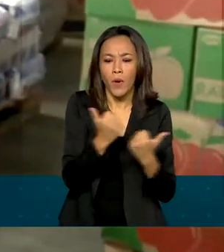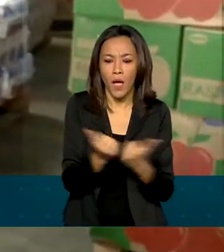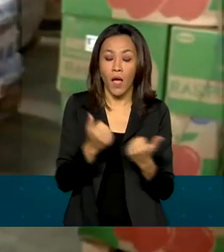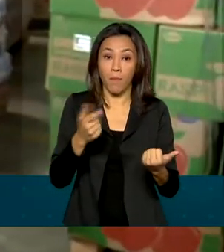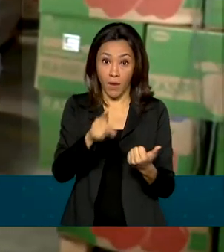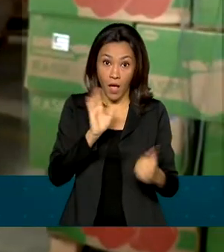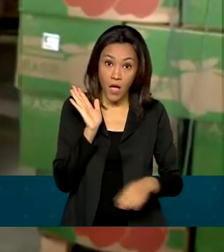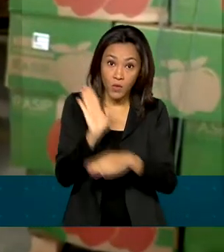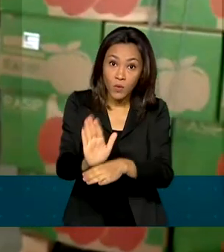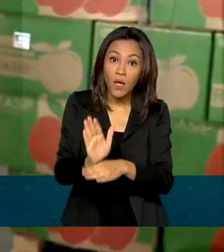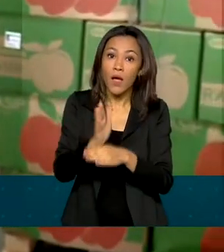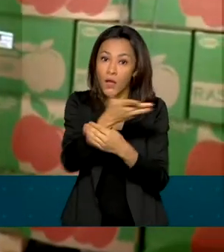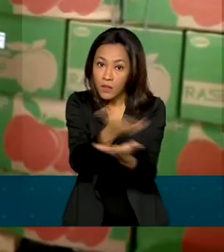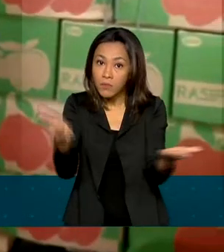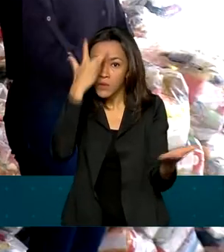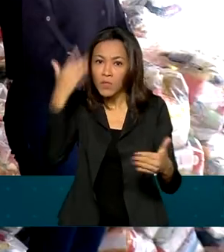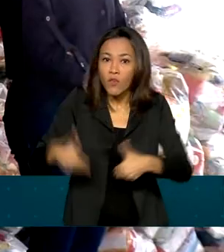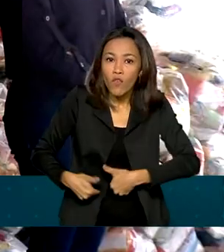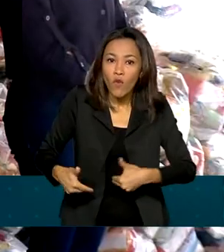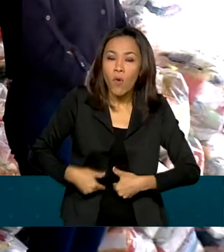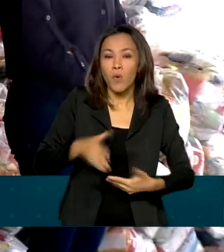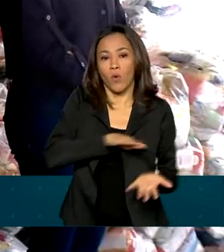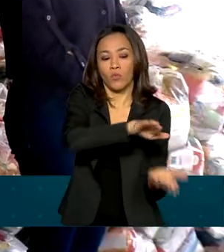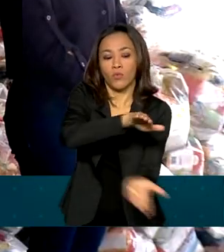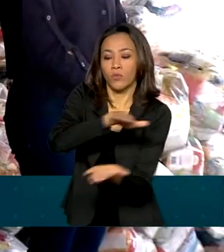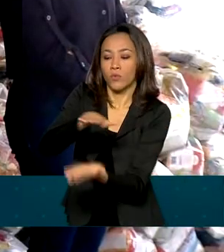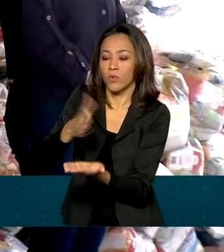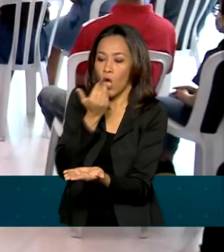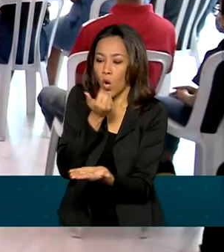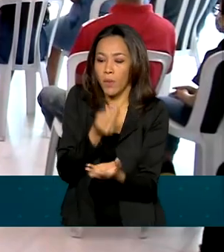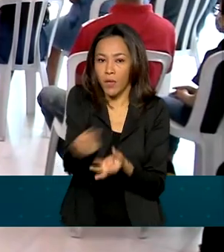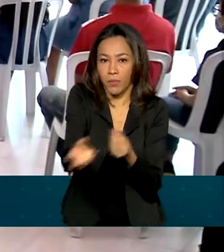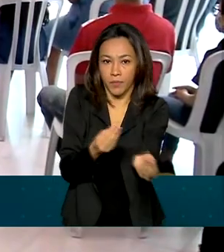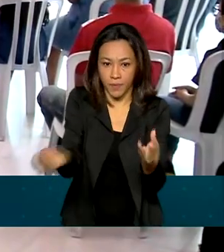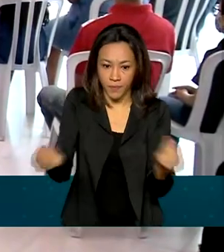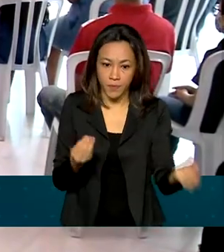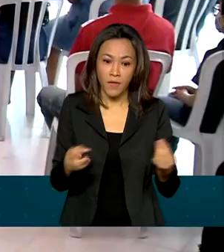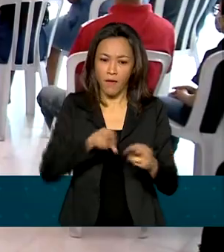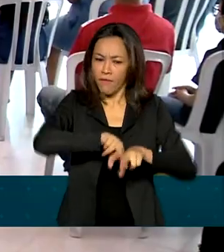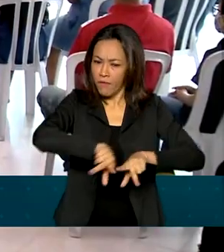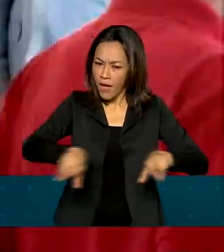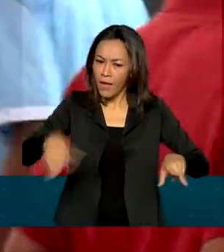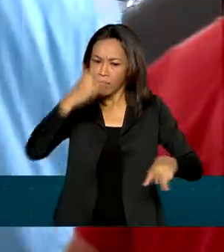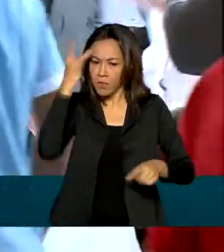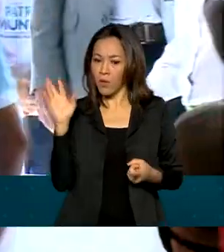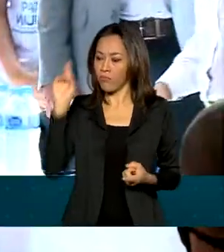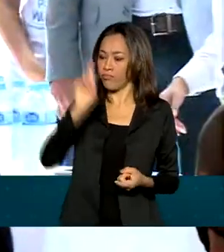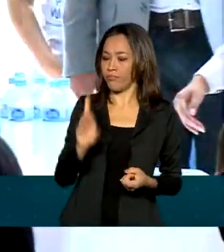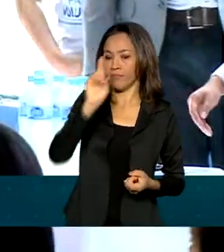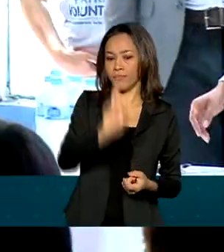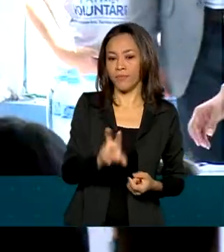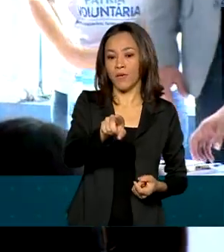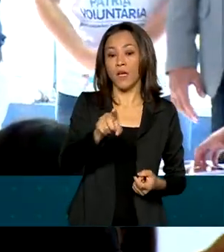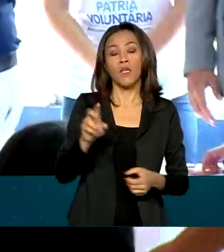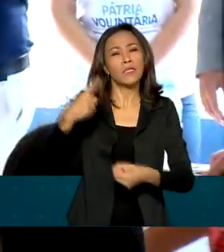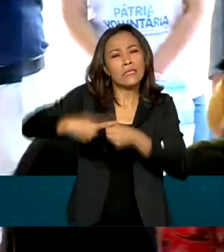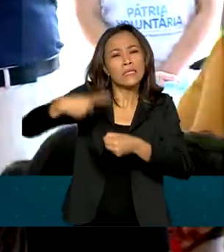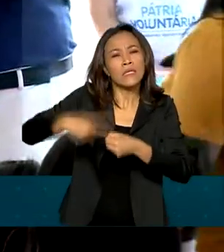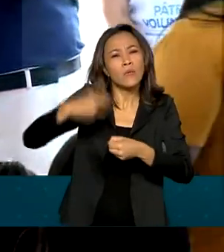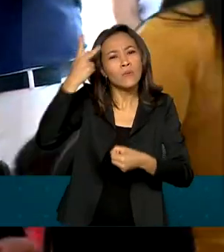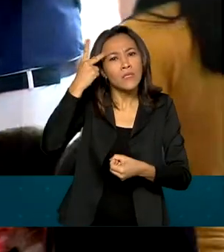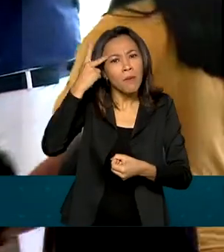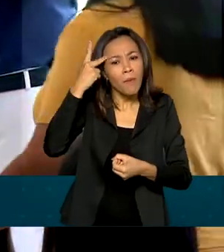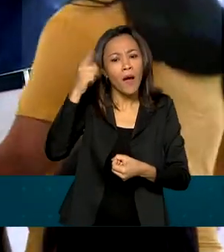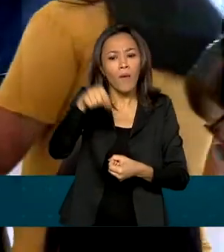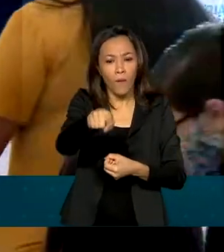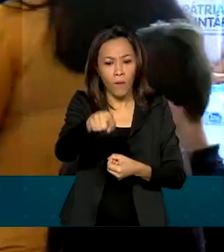com a distribuição de alimentos. Várias autoridades desembarcaram em Aparecida, no interior de São Paulo, terra do